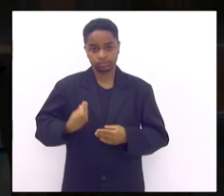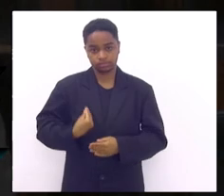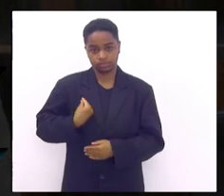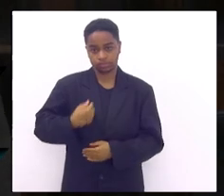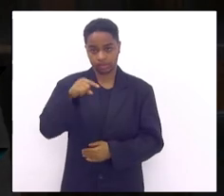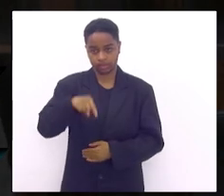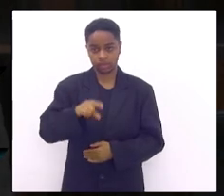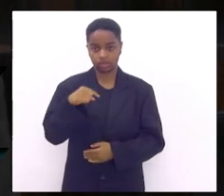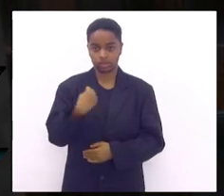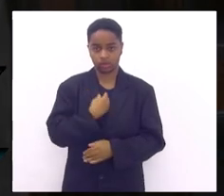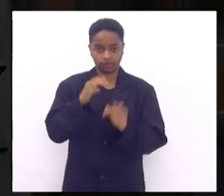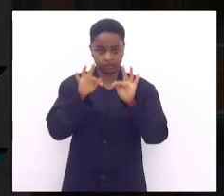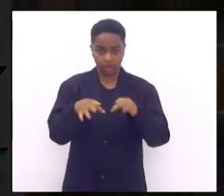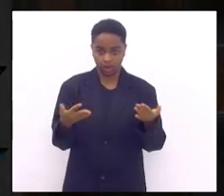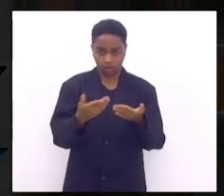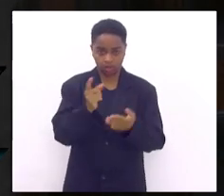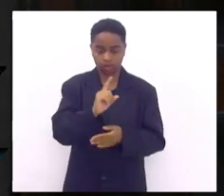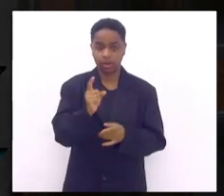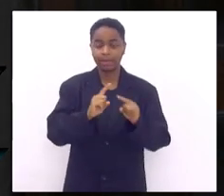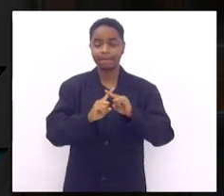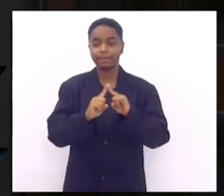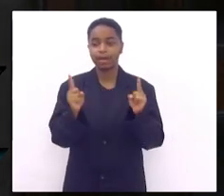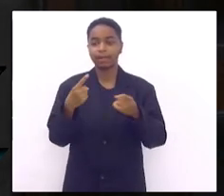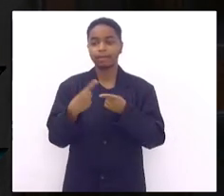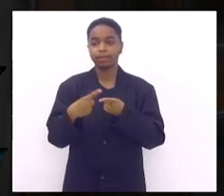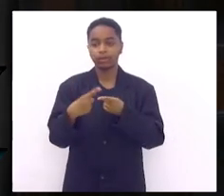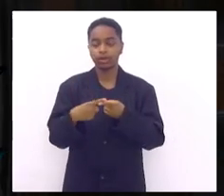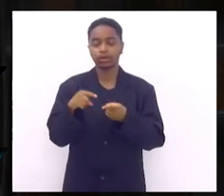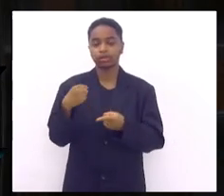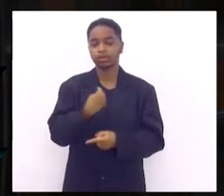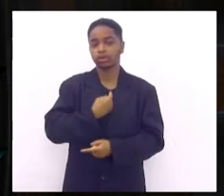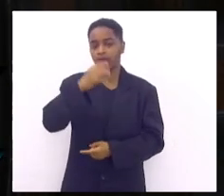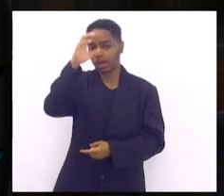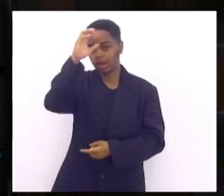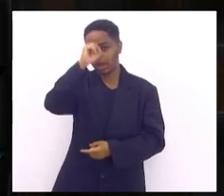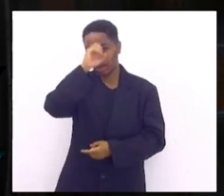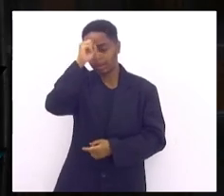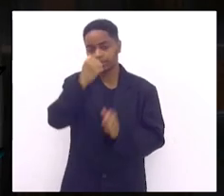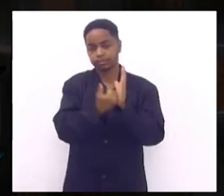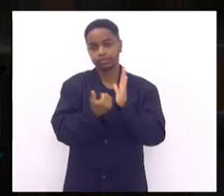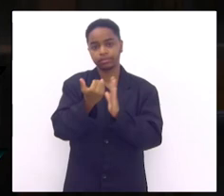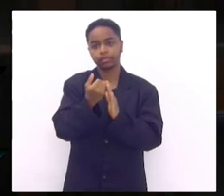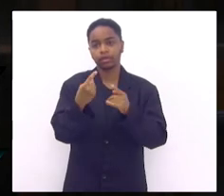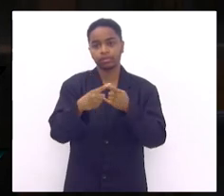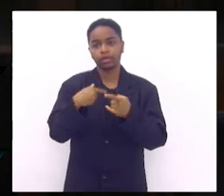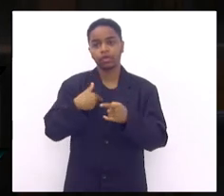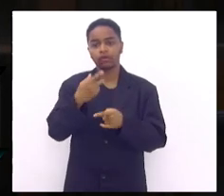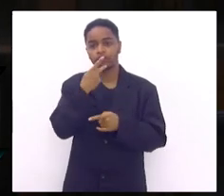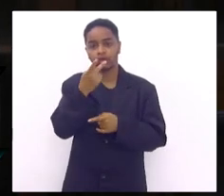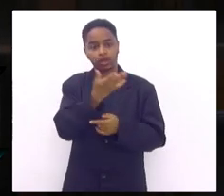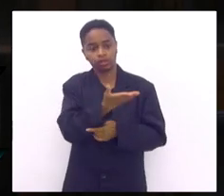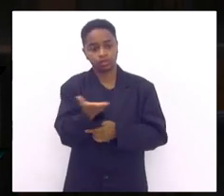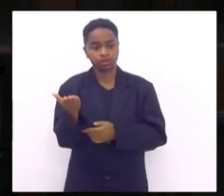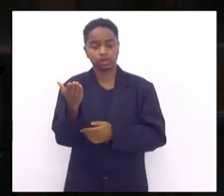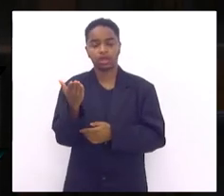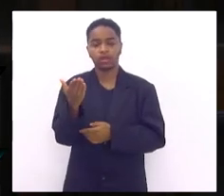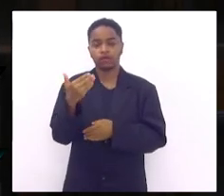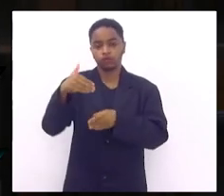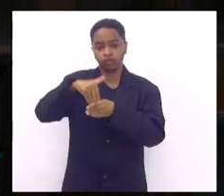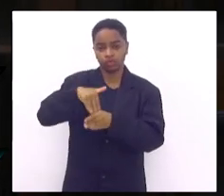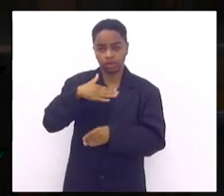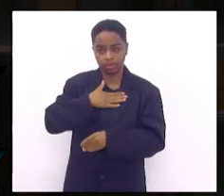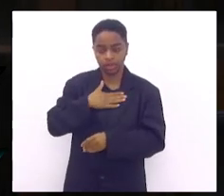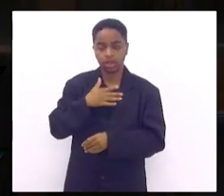não estamos encerrando deixo claro mas é porque é um grande aprendizado para mim como eu falo para o meu eleitor eu sou novo do que na casa